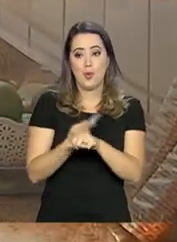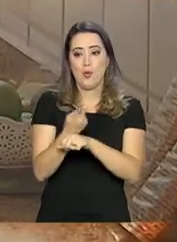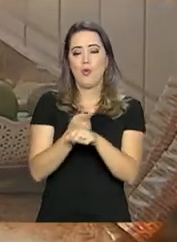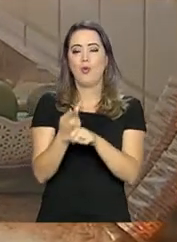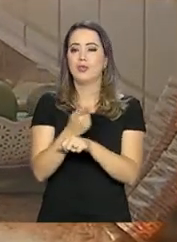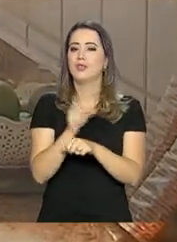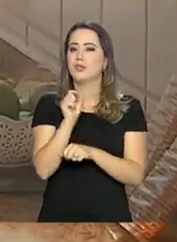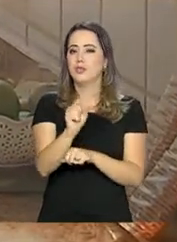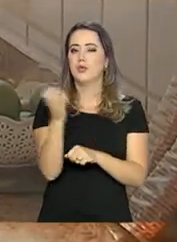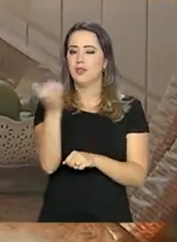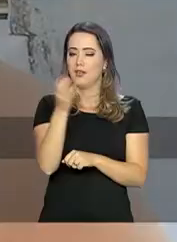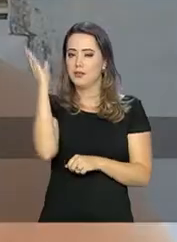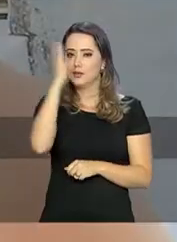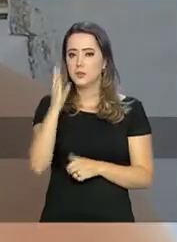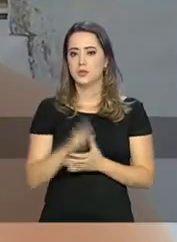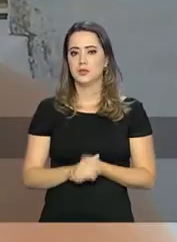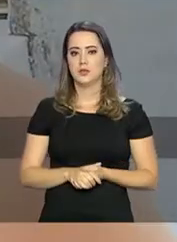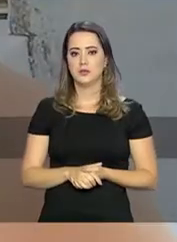vieram buscar no Brasil.